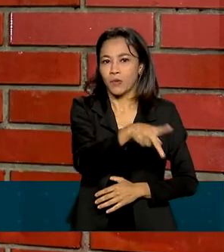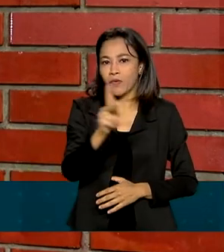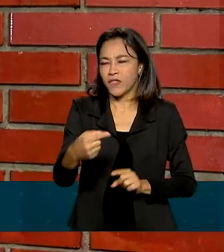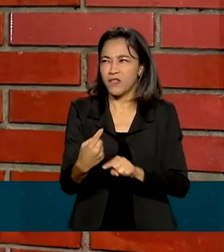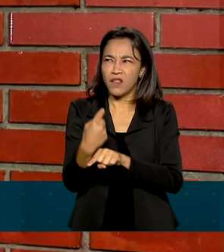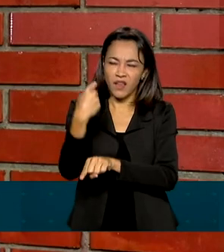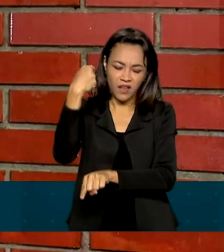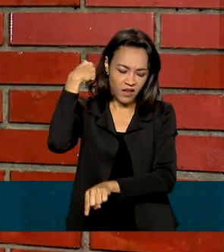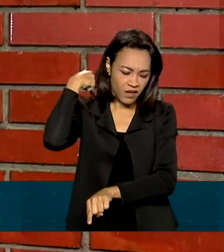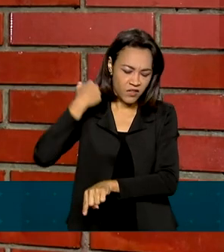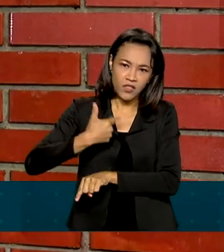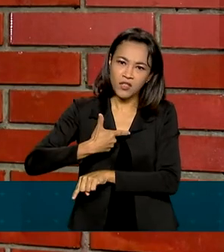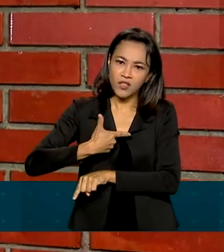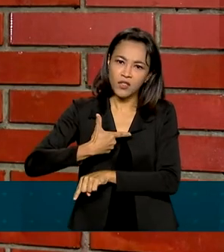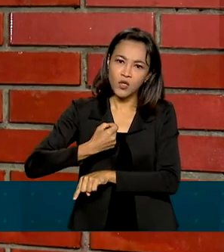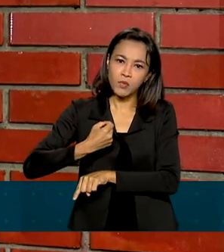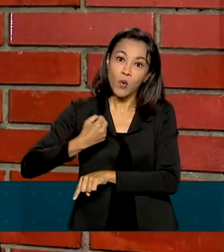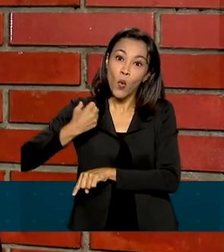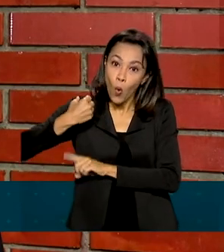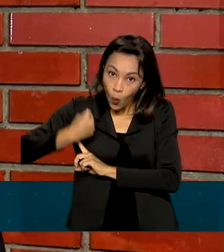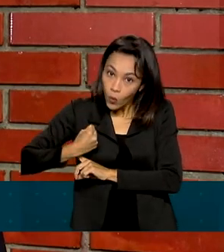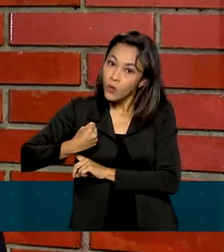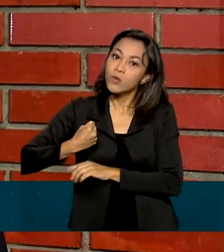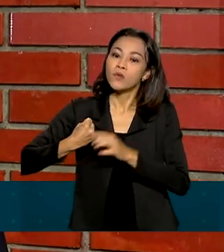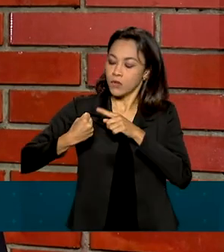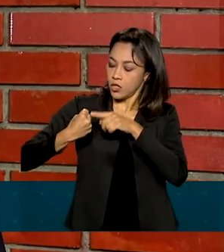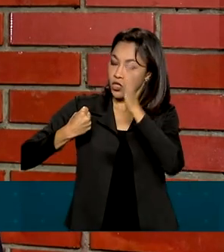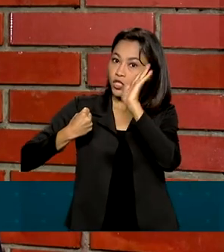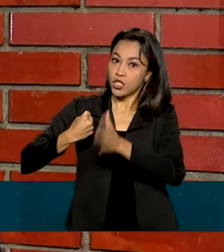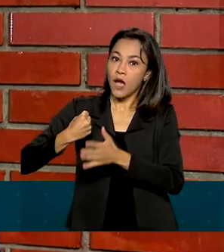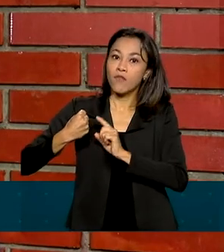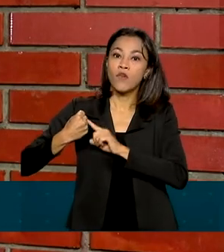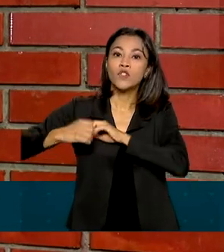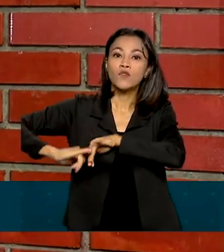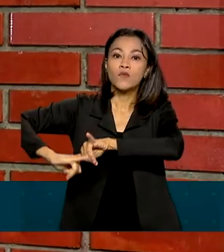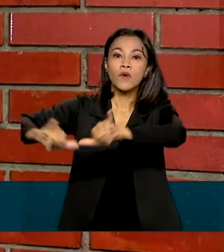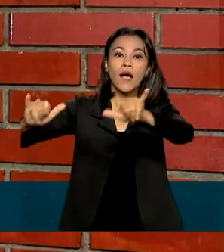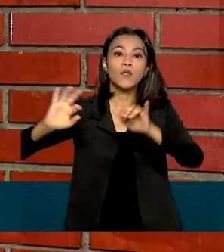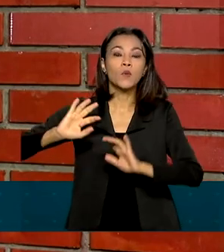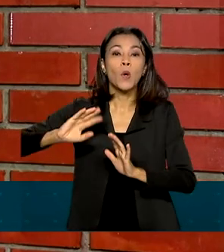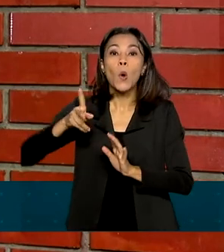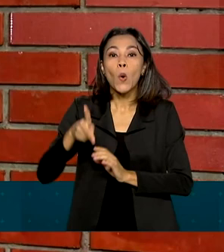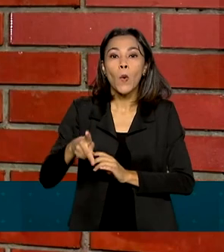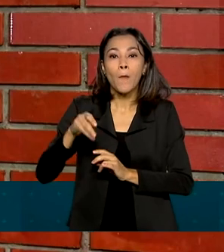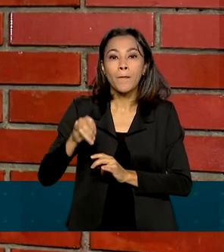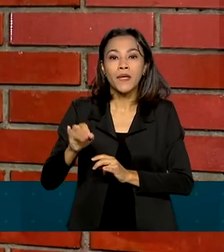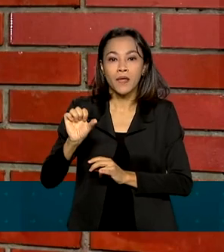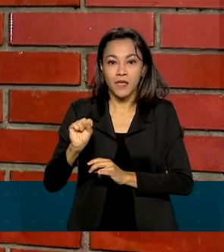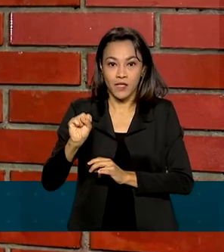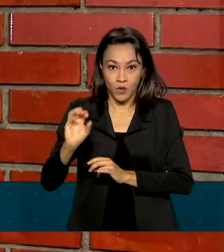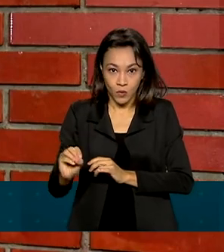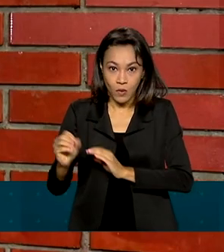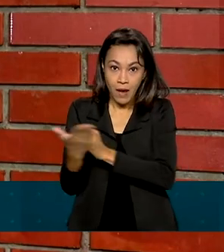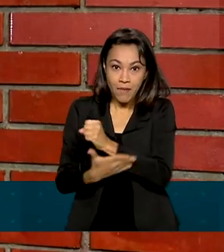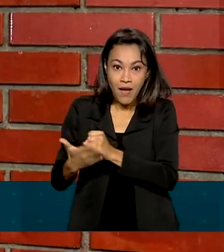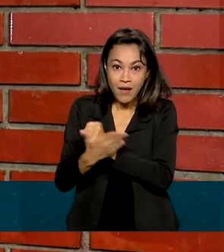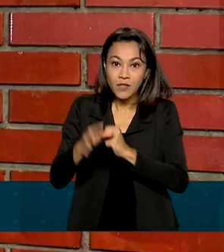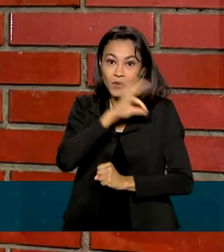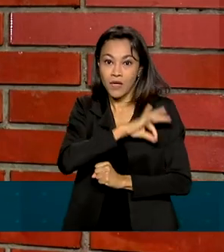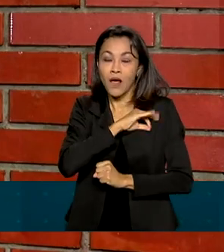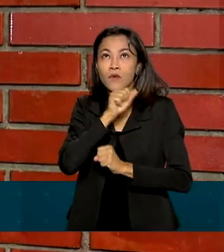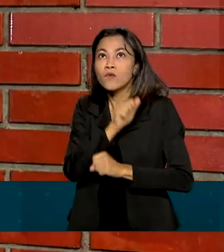2008, quando foi estabelecido o piso nacional do magistério em nosso país.